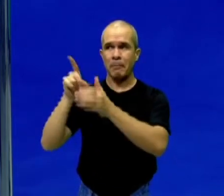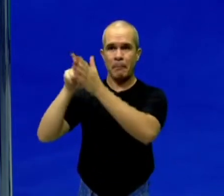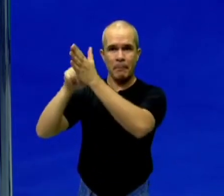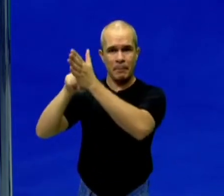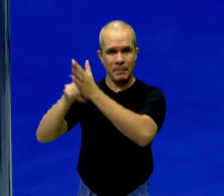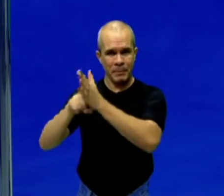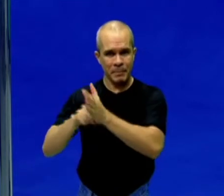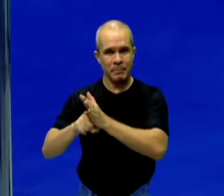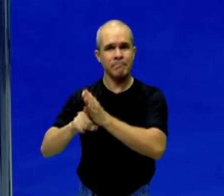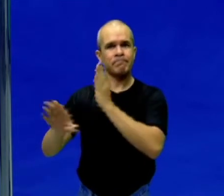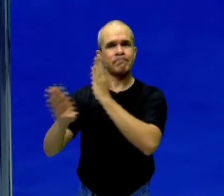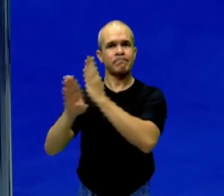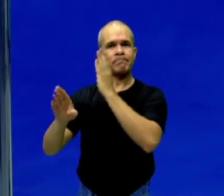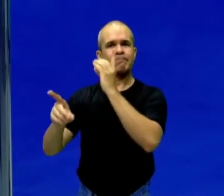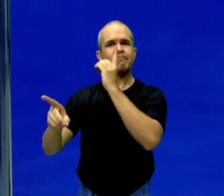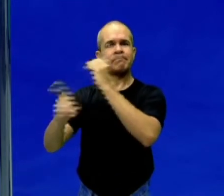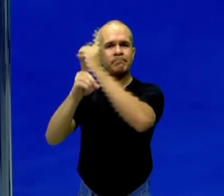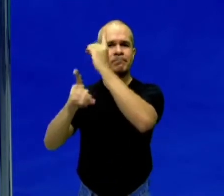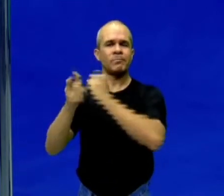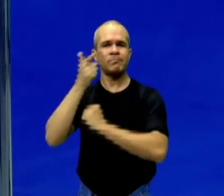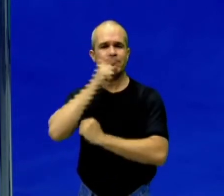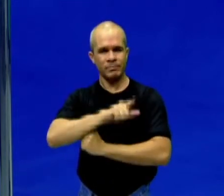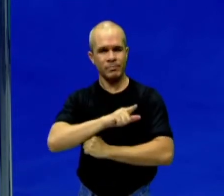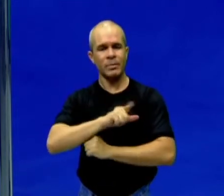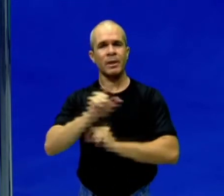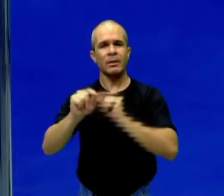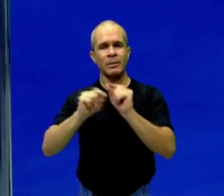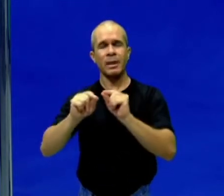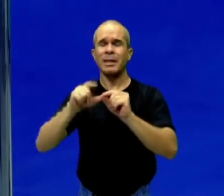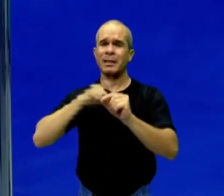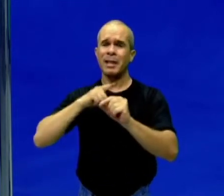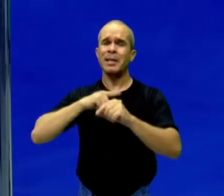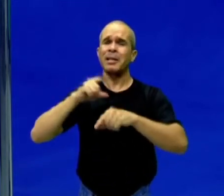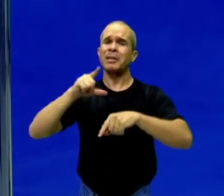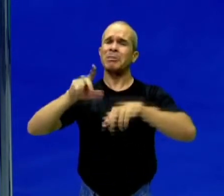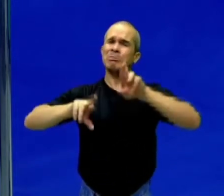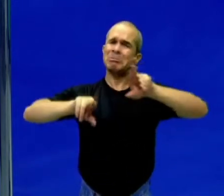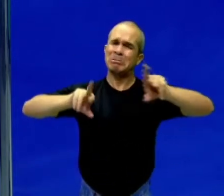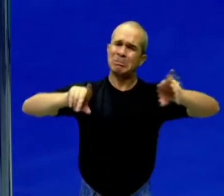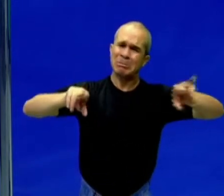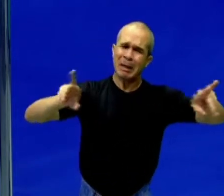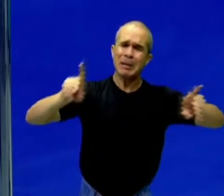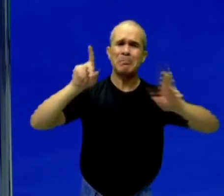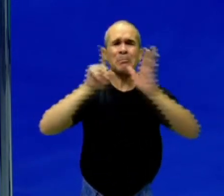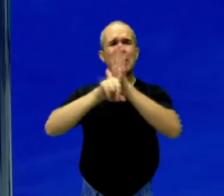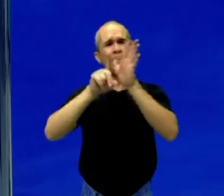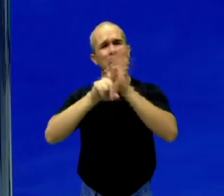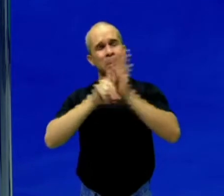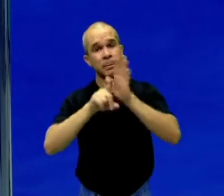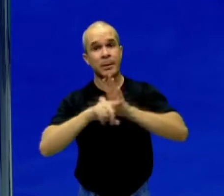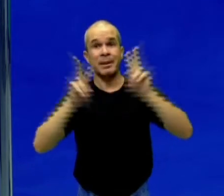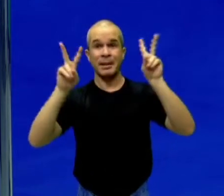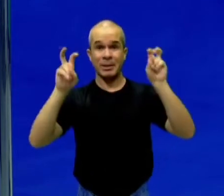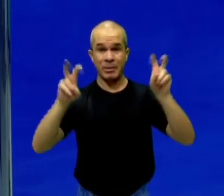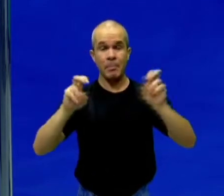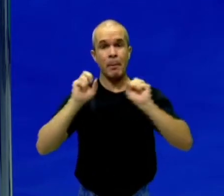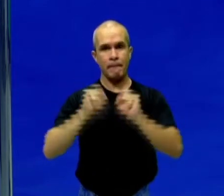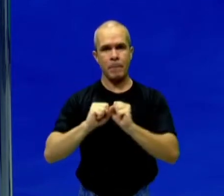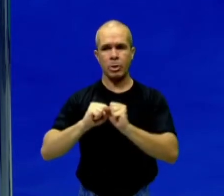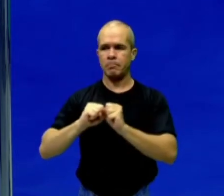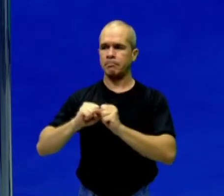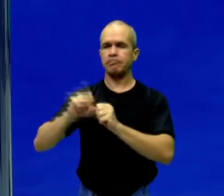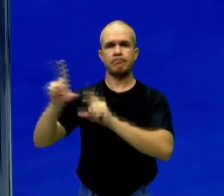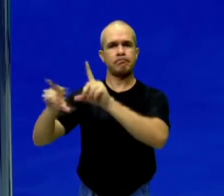nós iremos nos deparar com diferentes questionamentos sobre esse tema. Nós iremos selecionar as